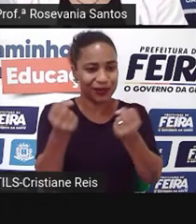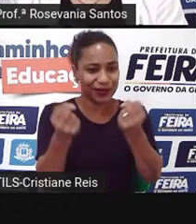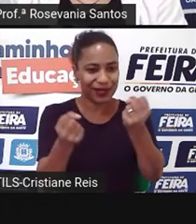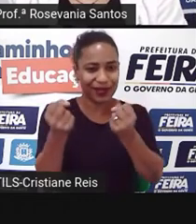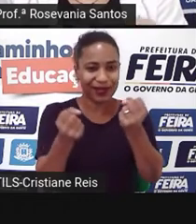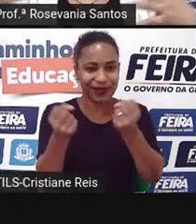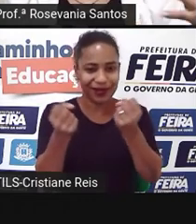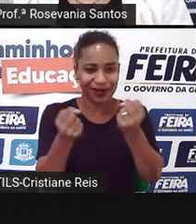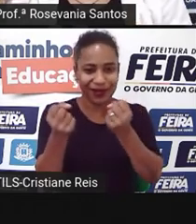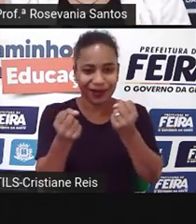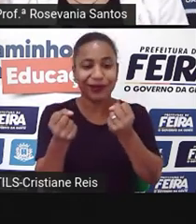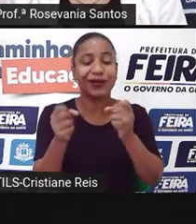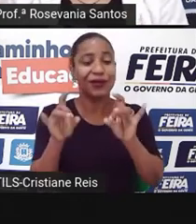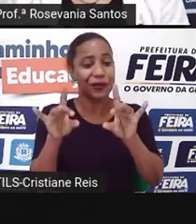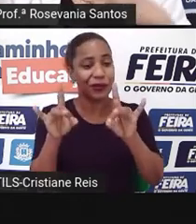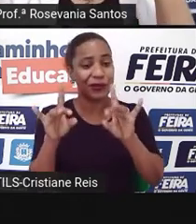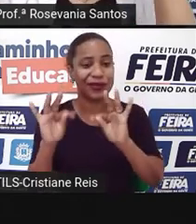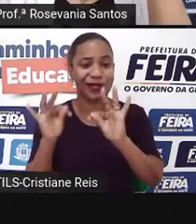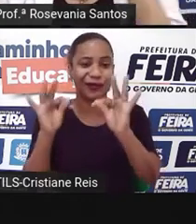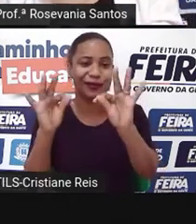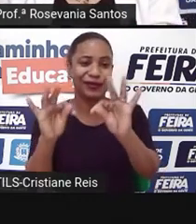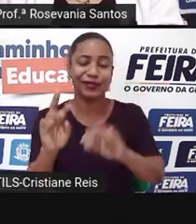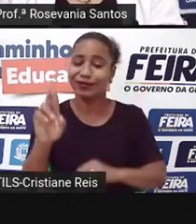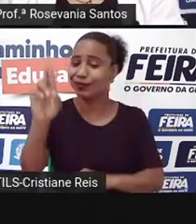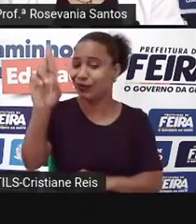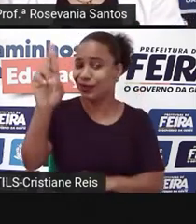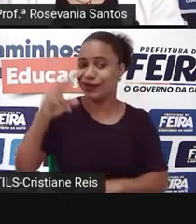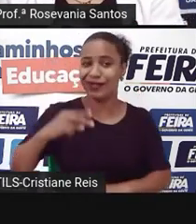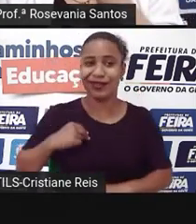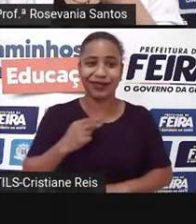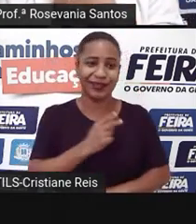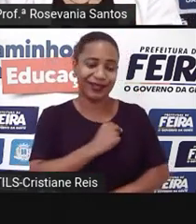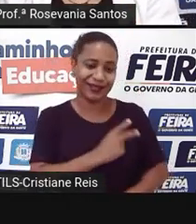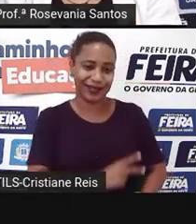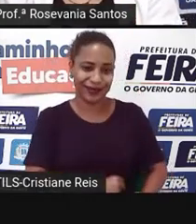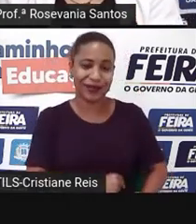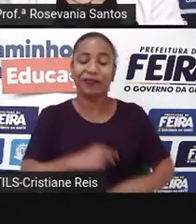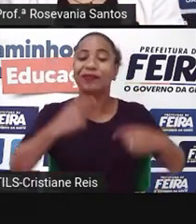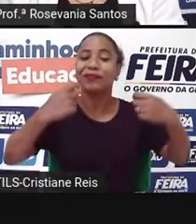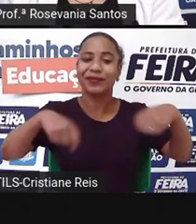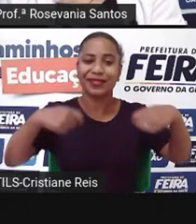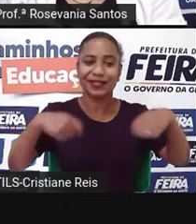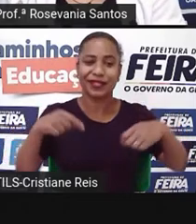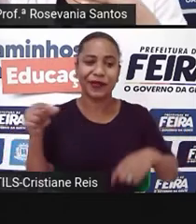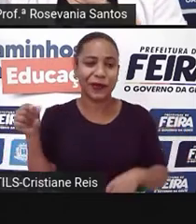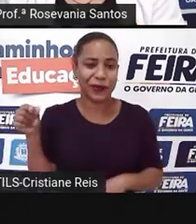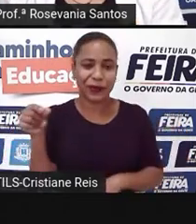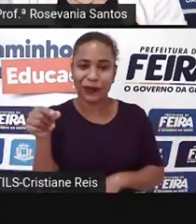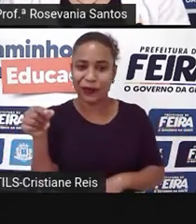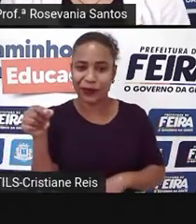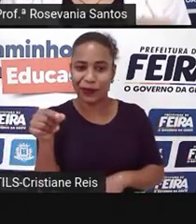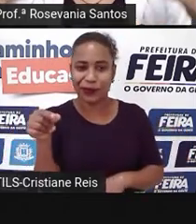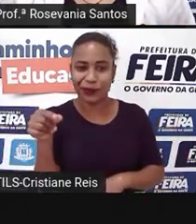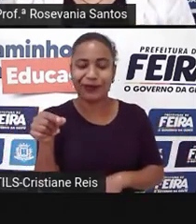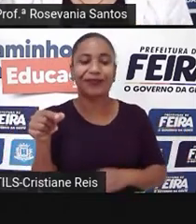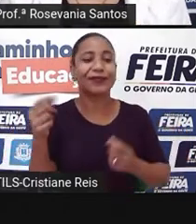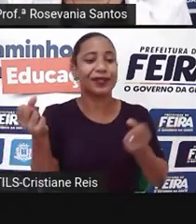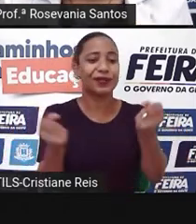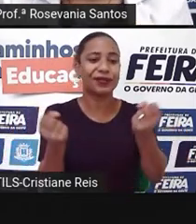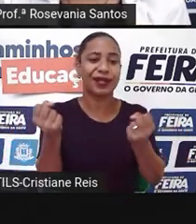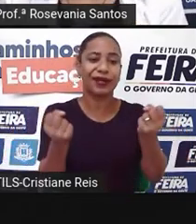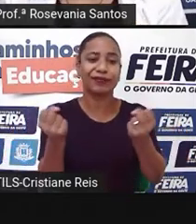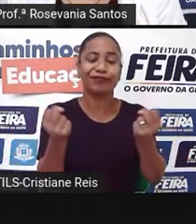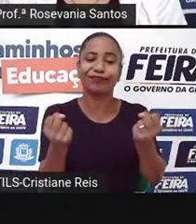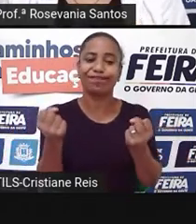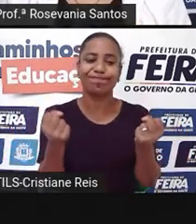gente tem agora, né? Com toda essa parte eletrônica. Eles funcionaram, então precisavam desse chip e muitos ficaram lá parados no prato porque não